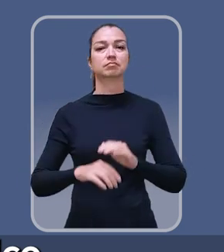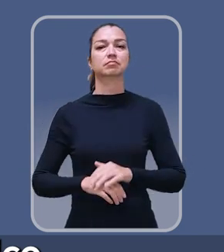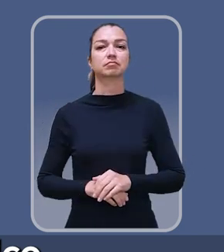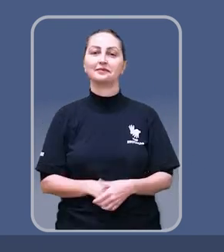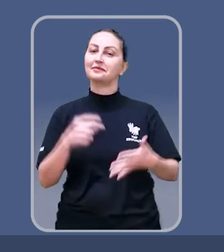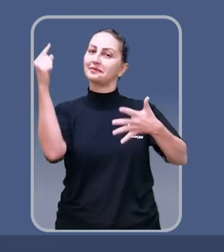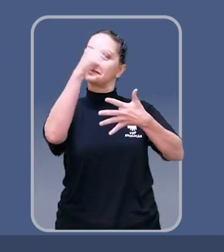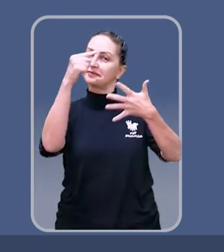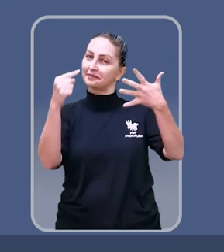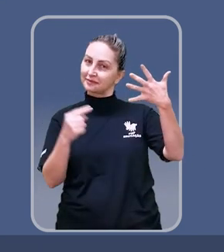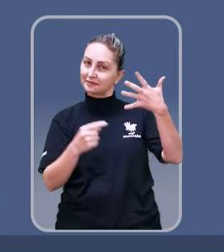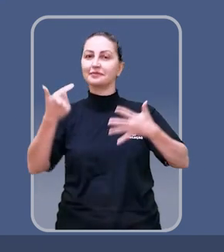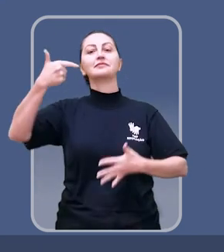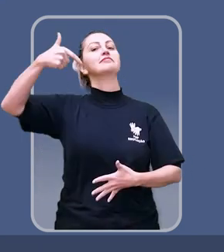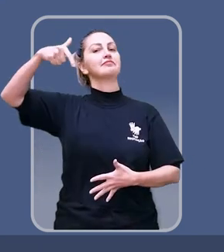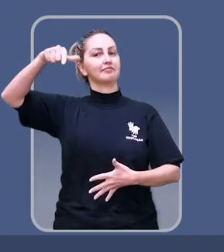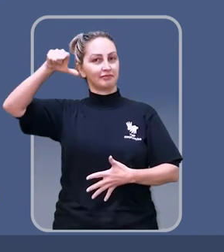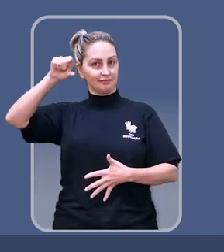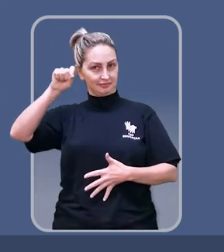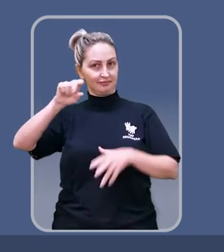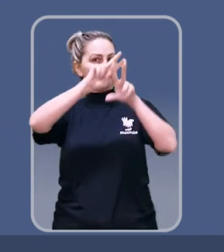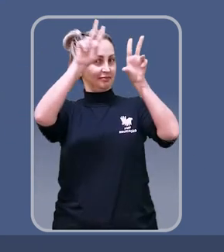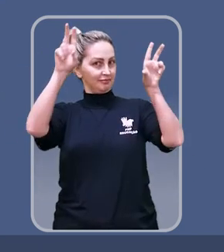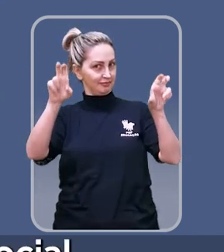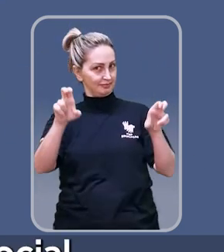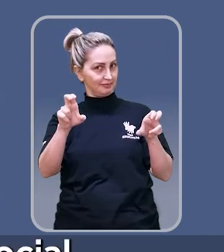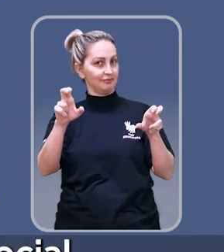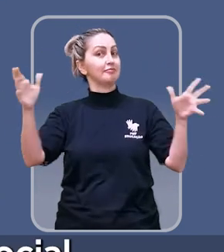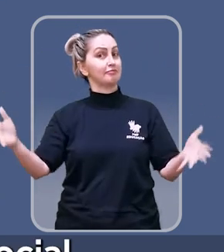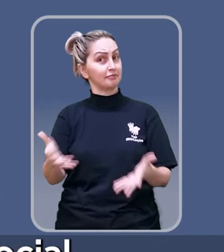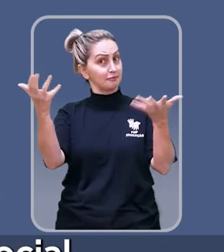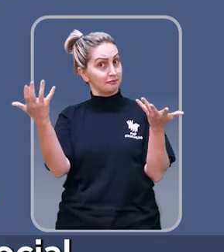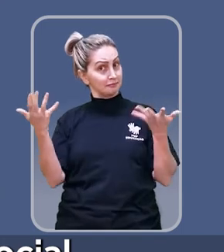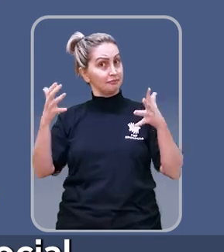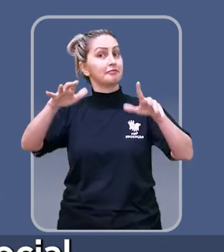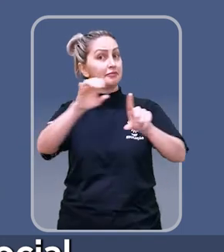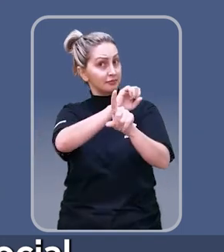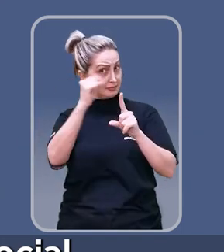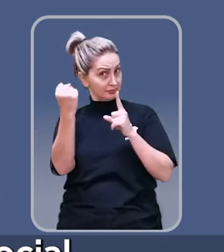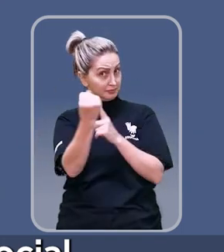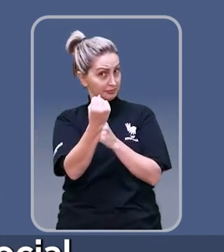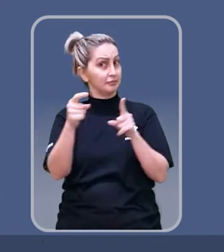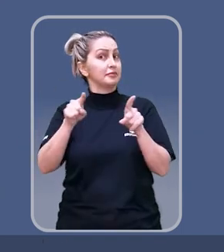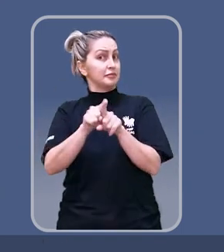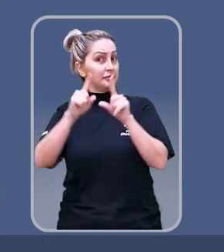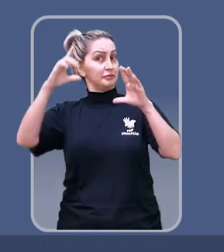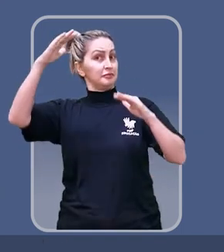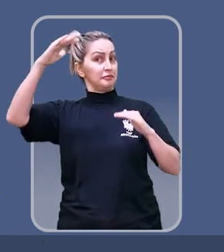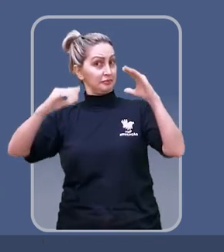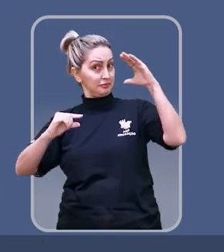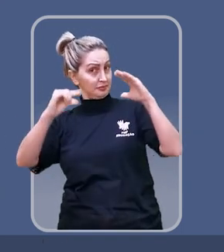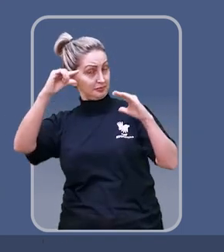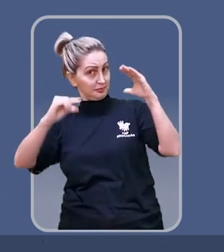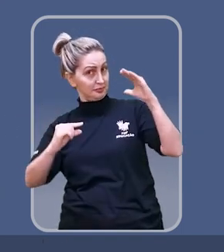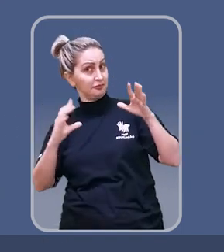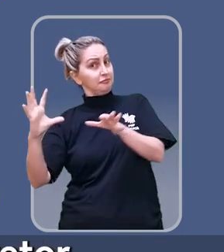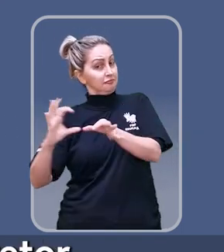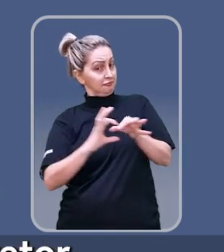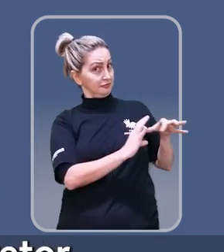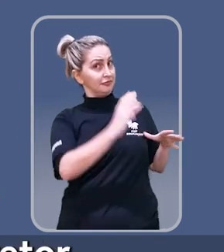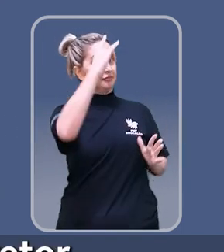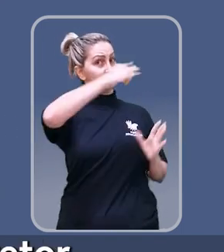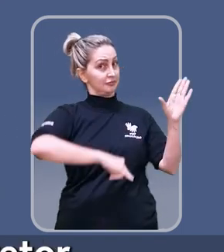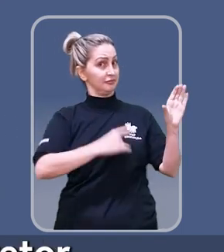histórico. Finalmente, o décimo pilar, que trata de promover a inclusão social e redução de desigualdades